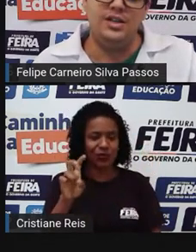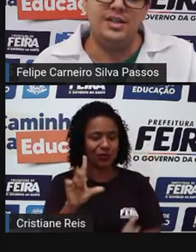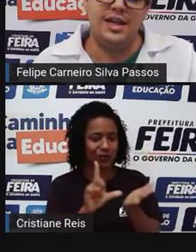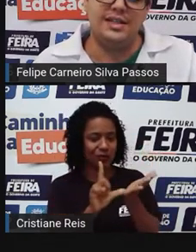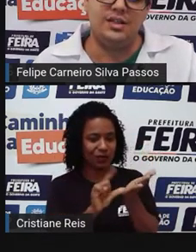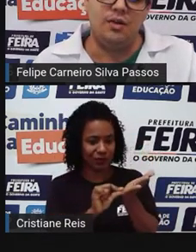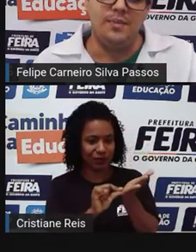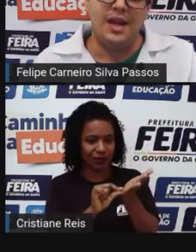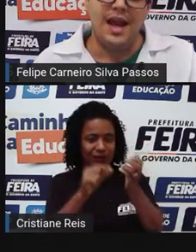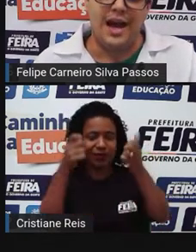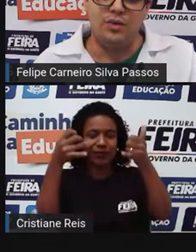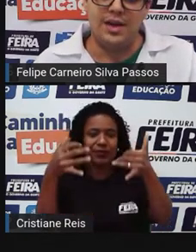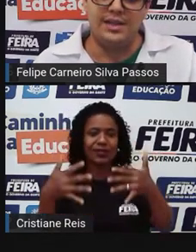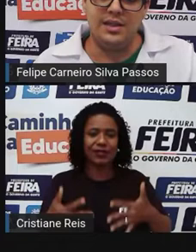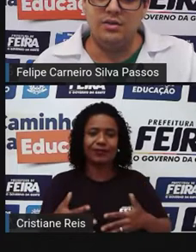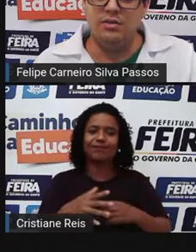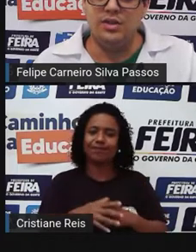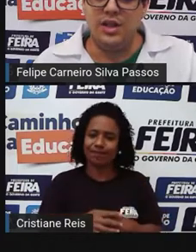ele dizia assim, ó...